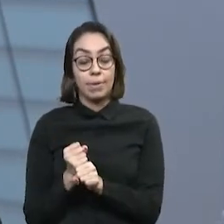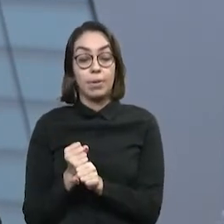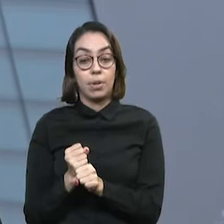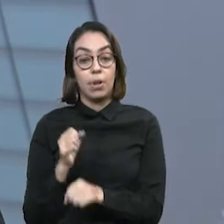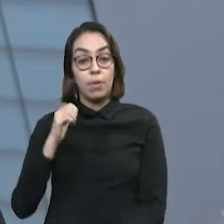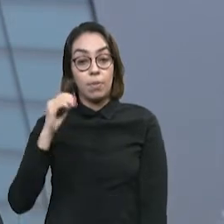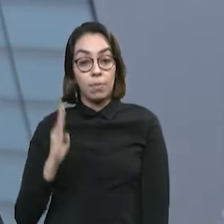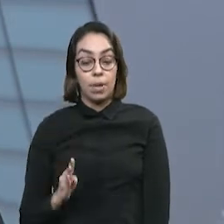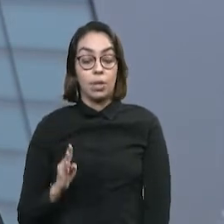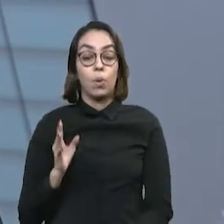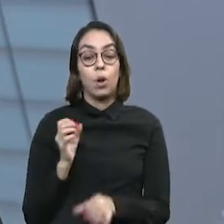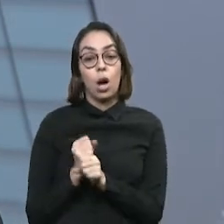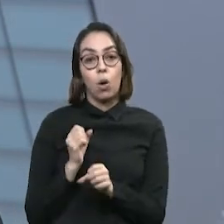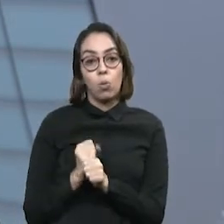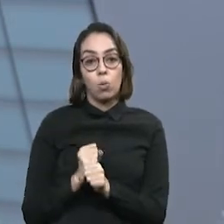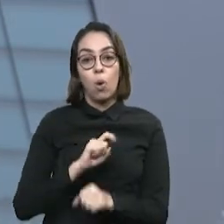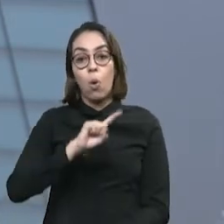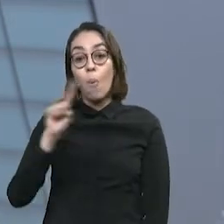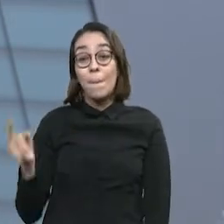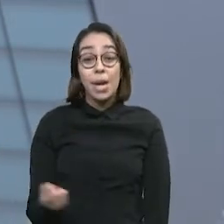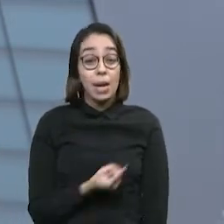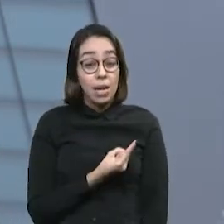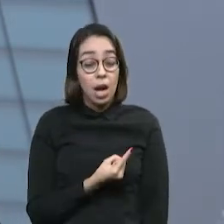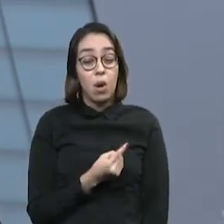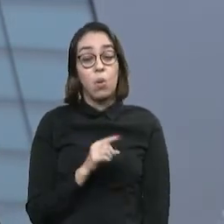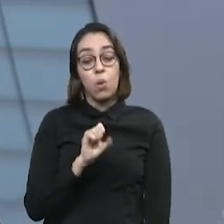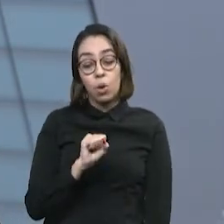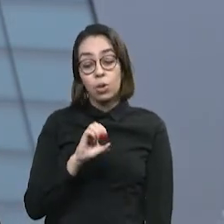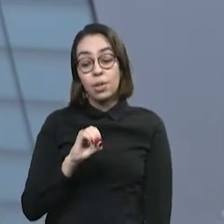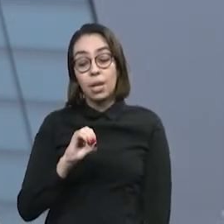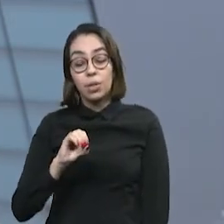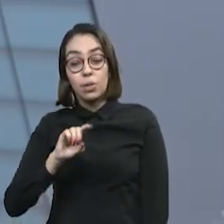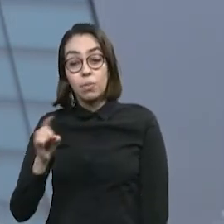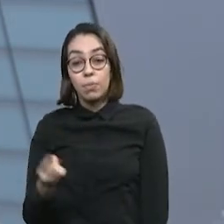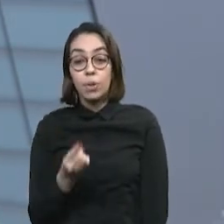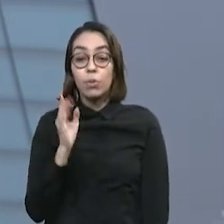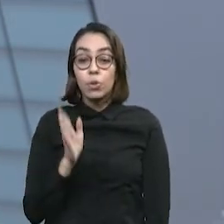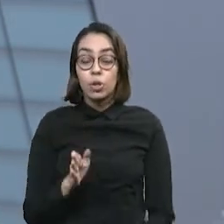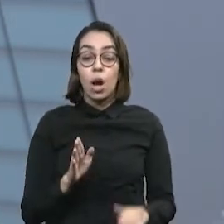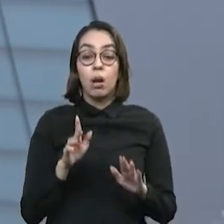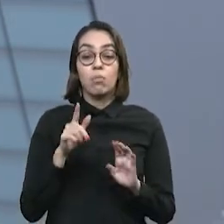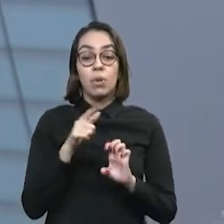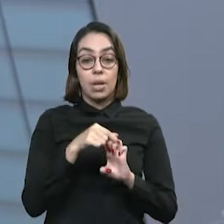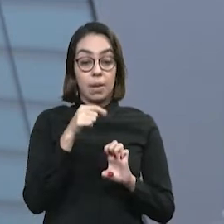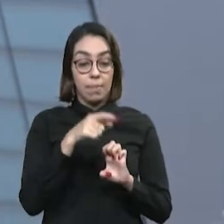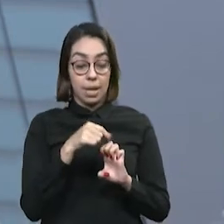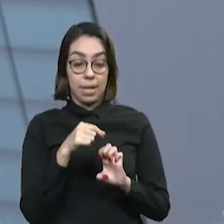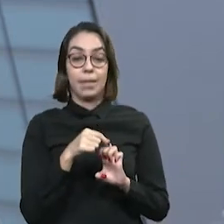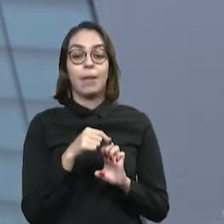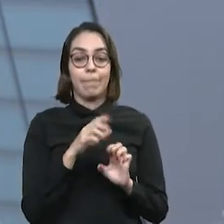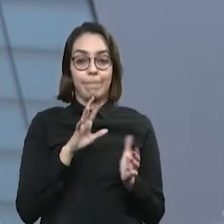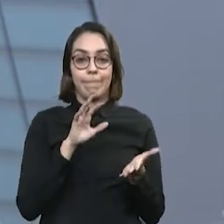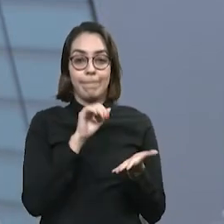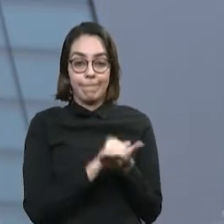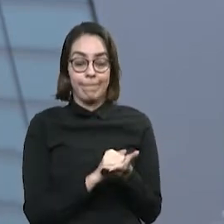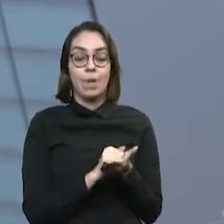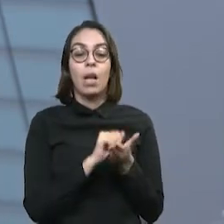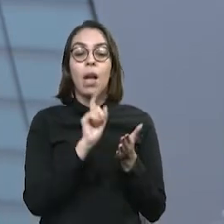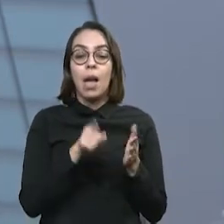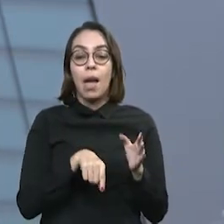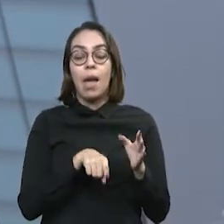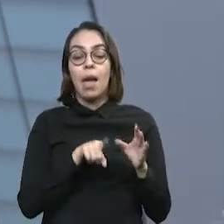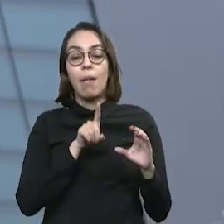milhão e 800 mil empresas estão inscritas na dívida ativa da União por débito do